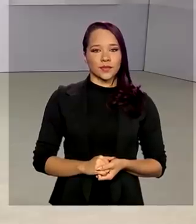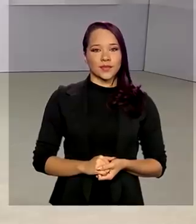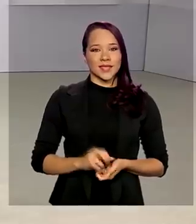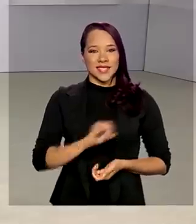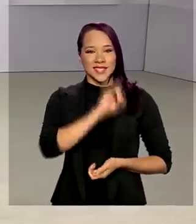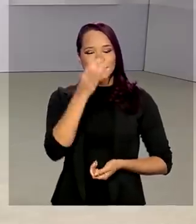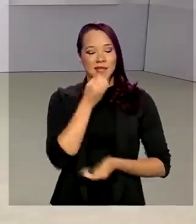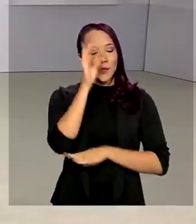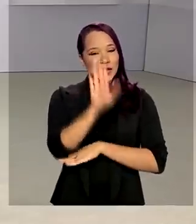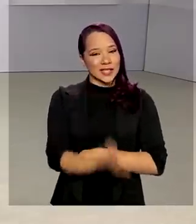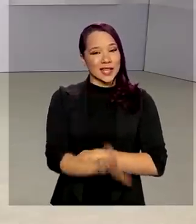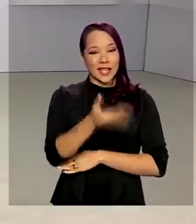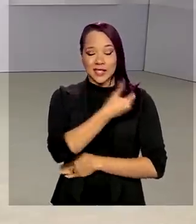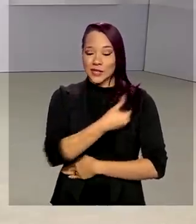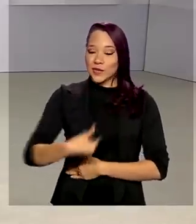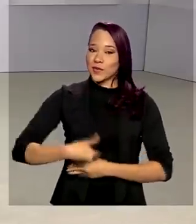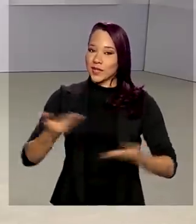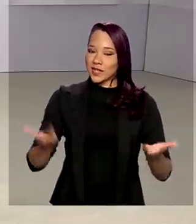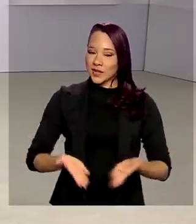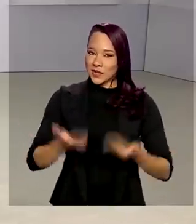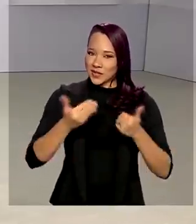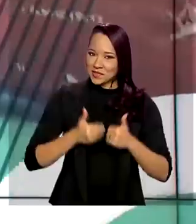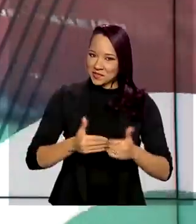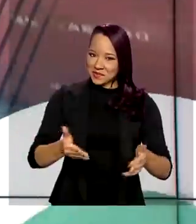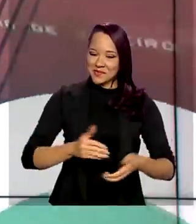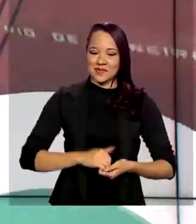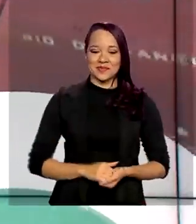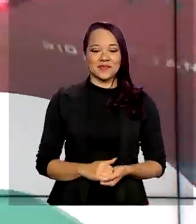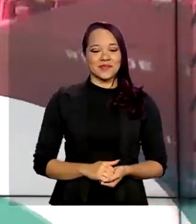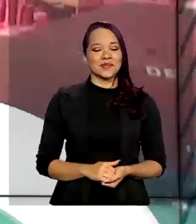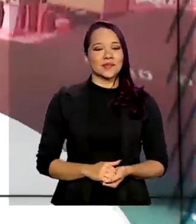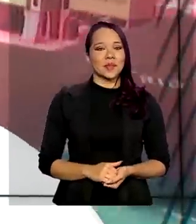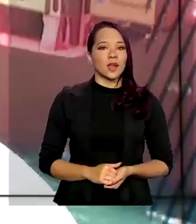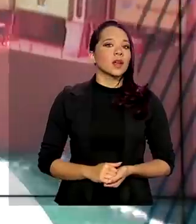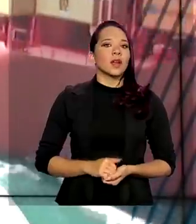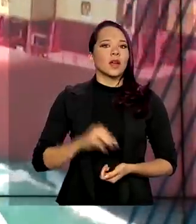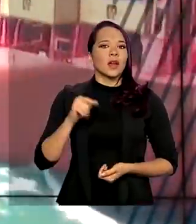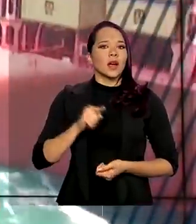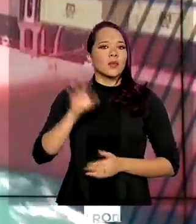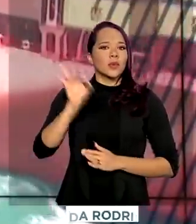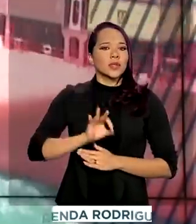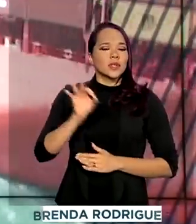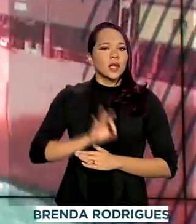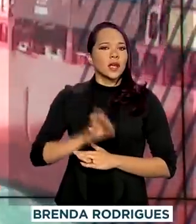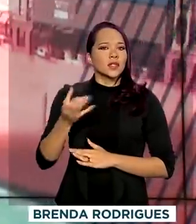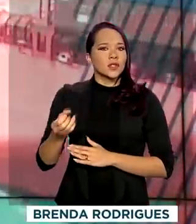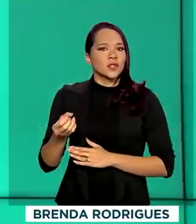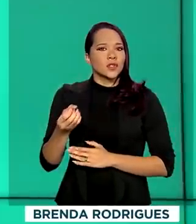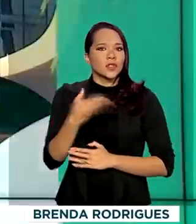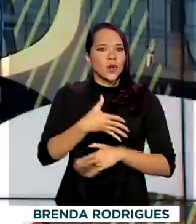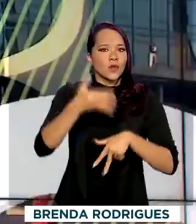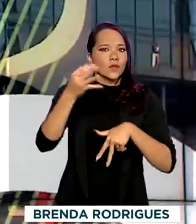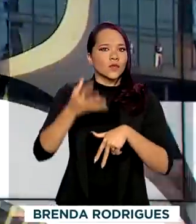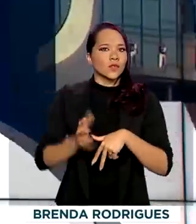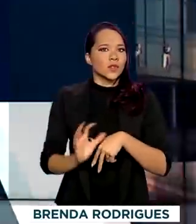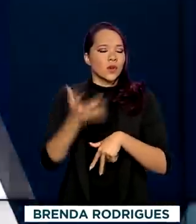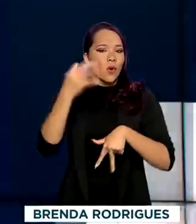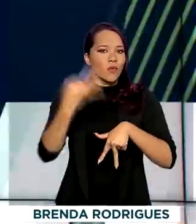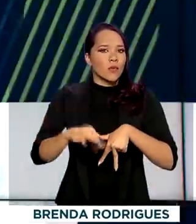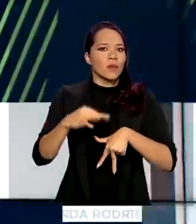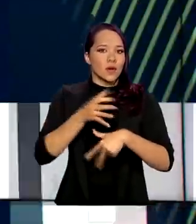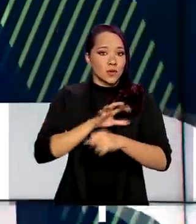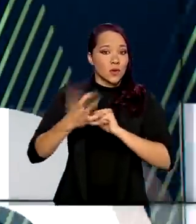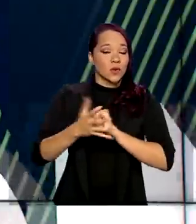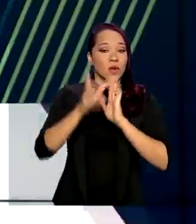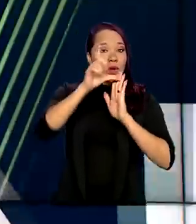Olá, boa tarde. O Governo Agora está de volta. A incidência de novos casos de coronavírus caiu 11